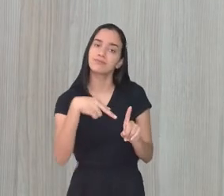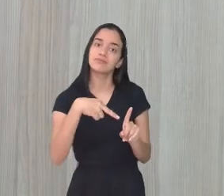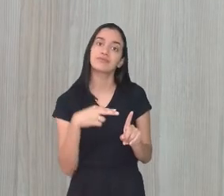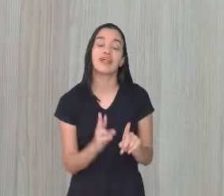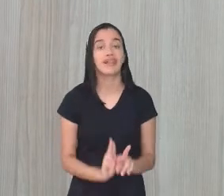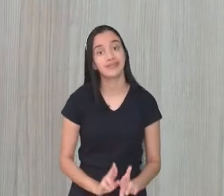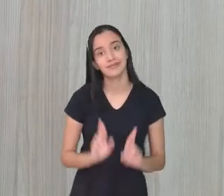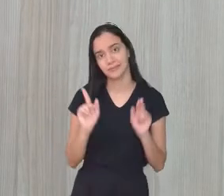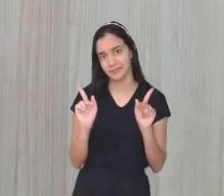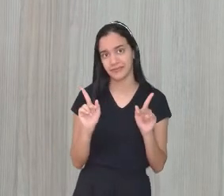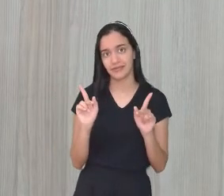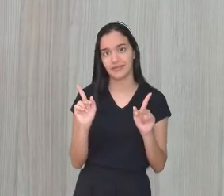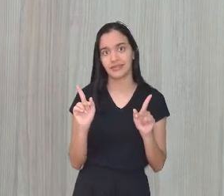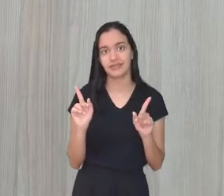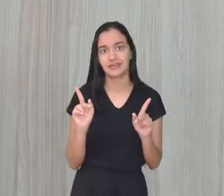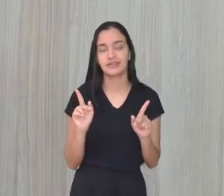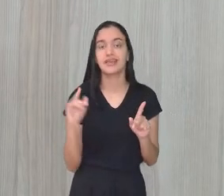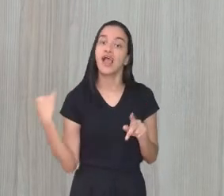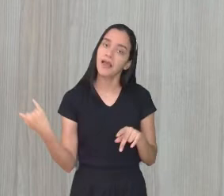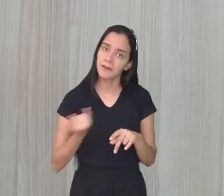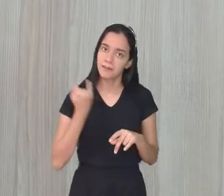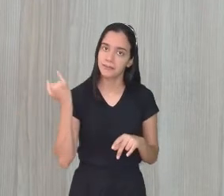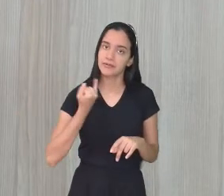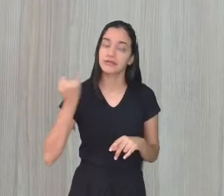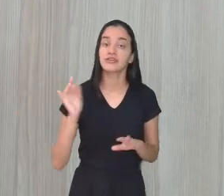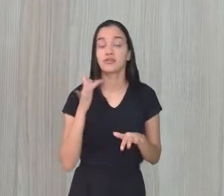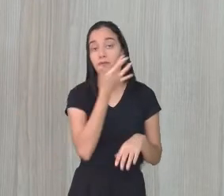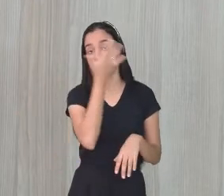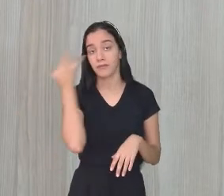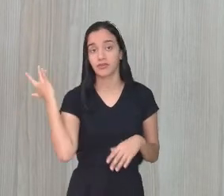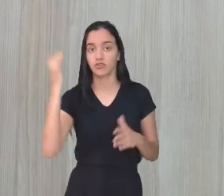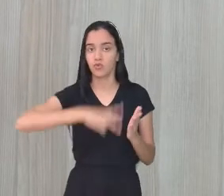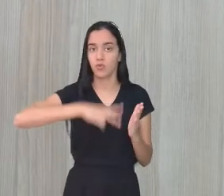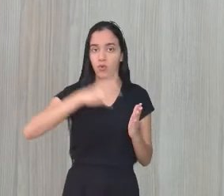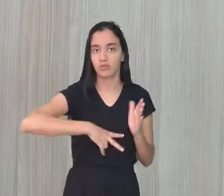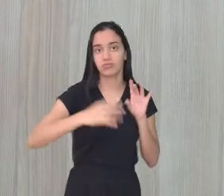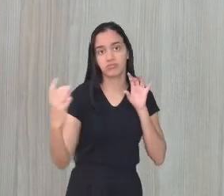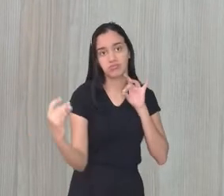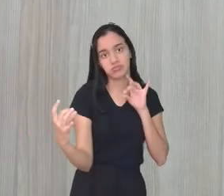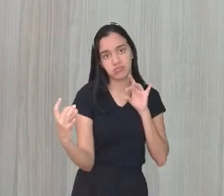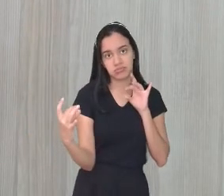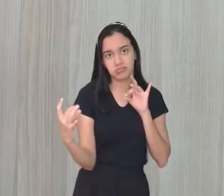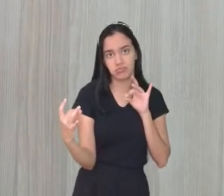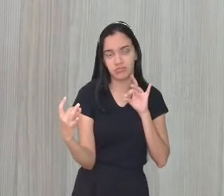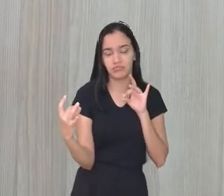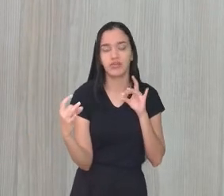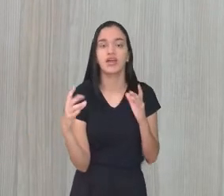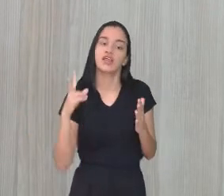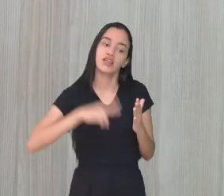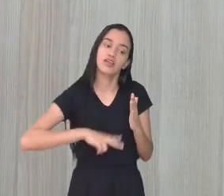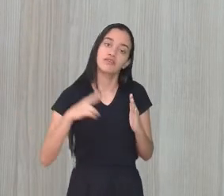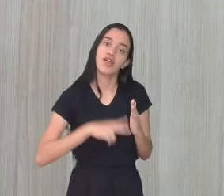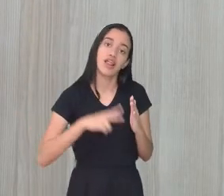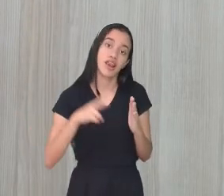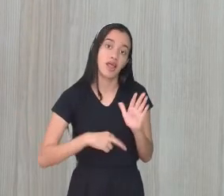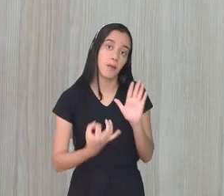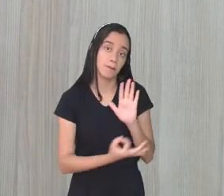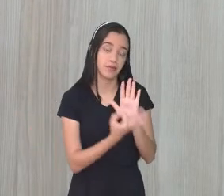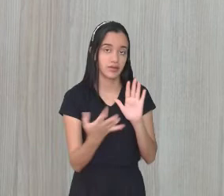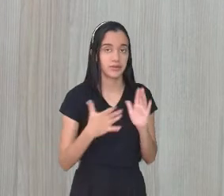são distintos. E aí, para o leitor que vai receber esse feedback, né? Para um outro leitor que vai ler a minha opinião,